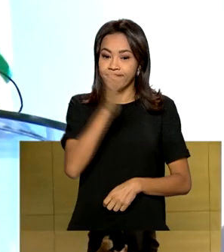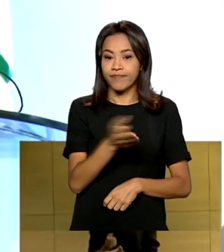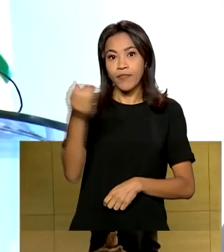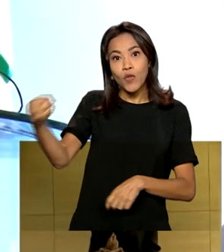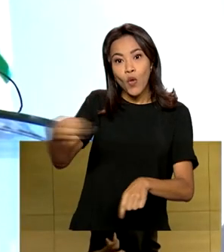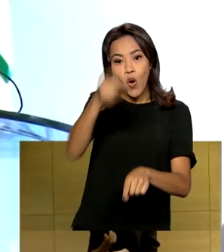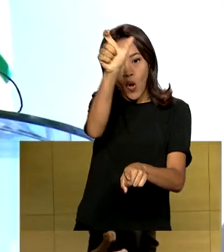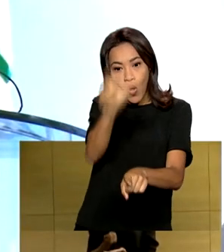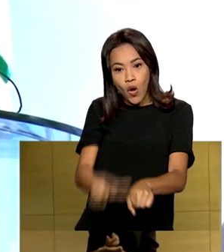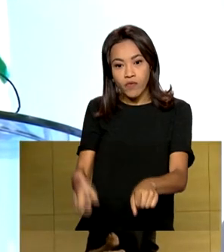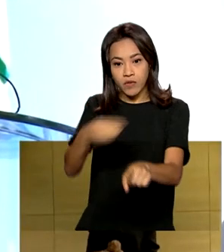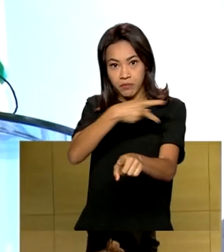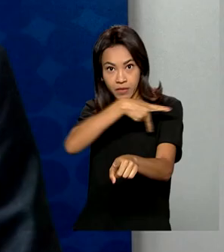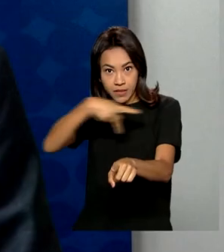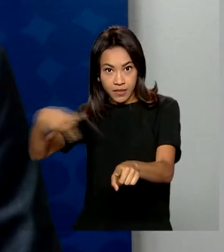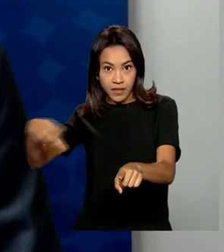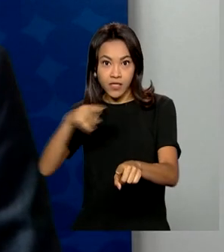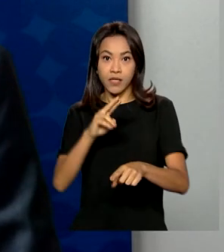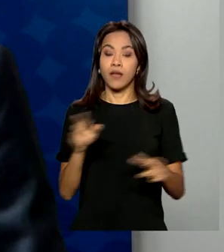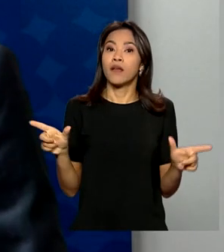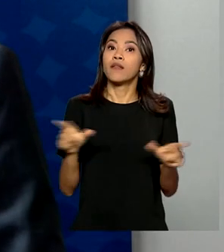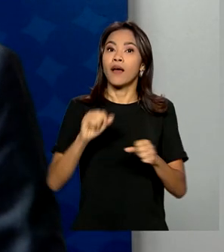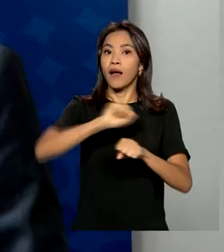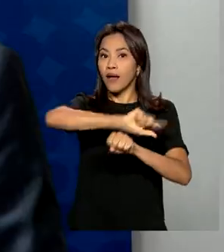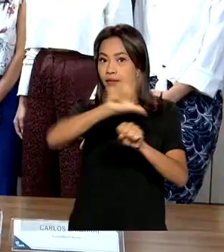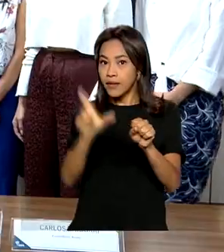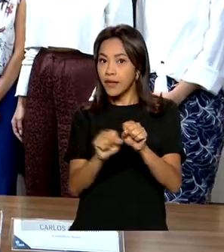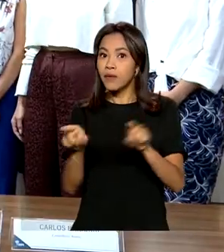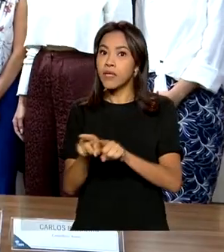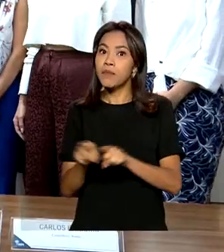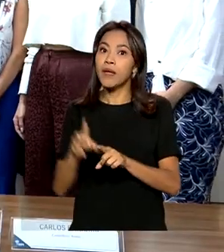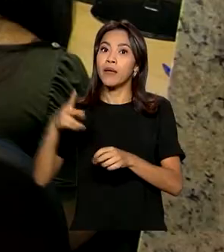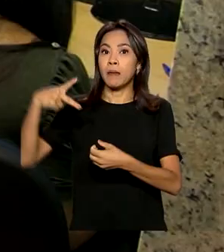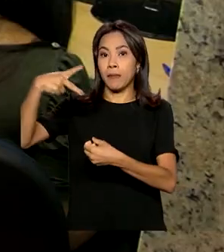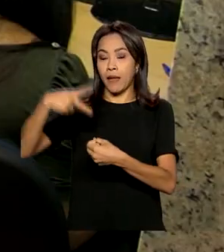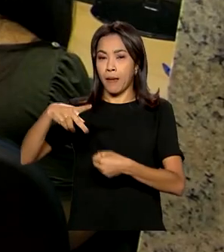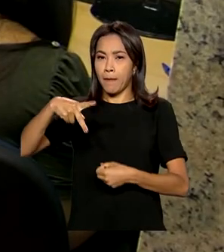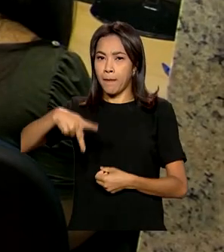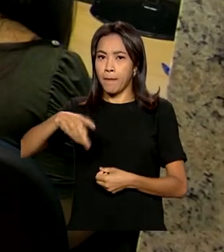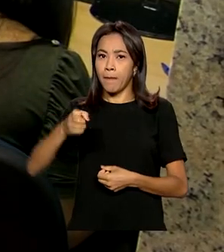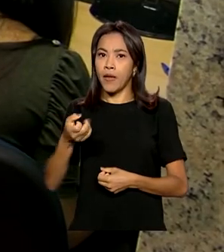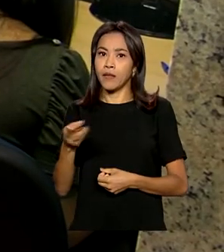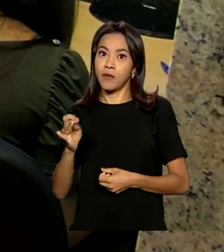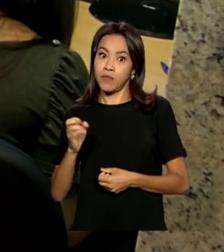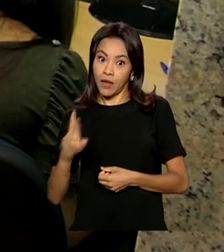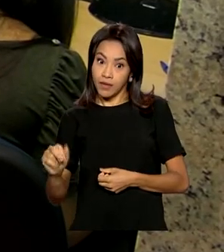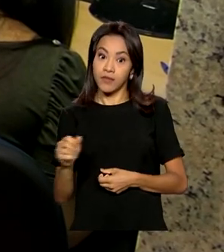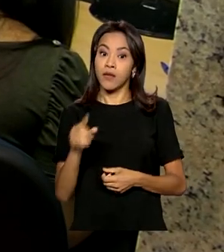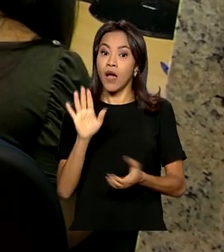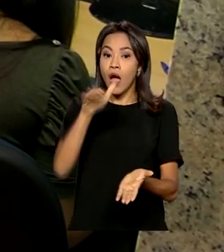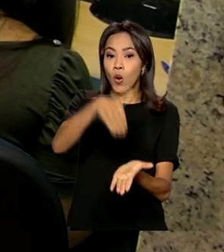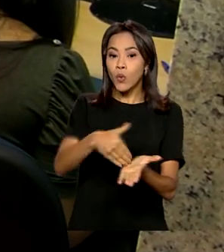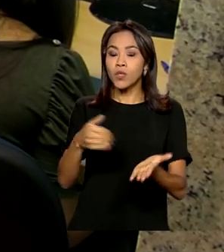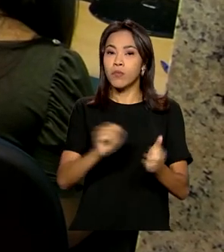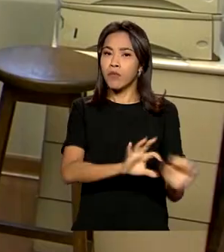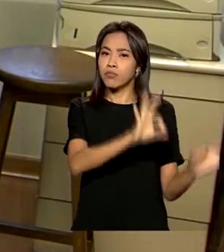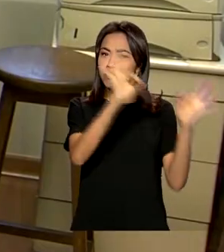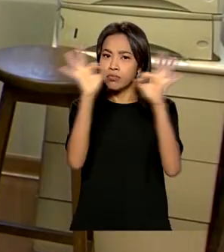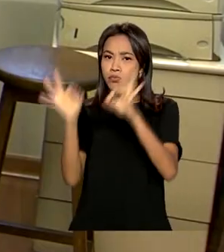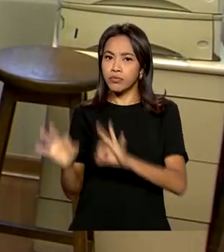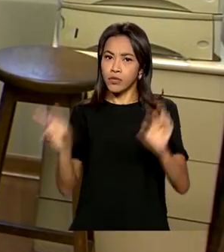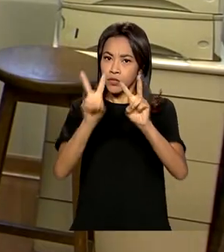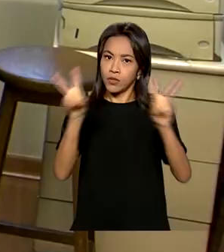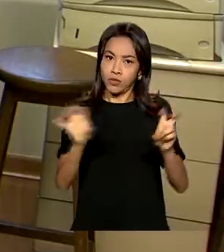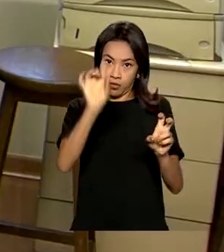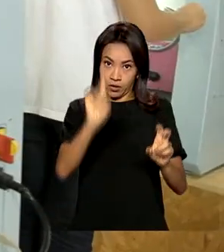Petrobras e da Anatel tomam posse. E veja também, na última reportagem da série sobre direitos humanos,